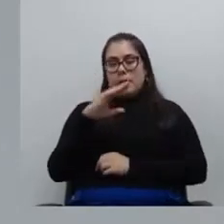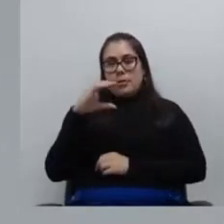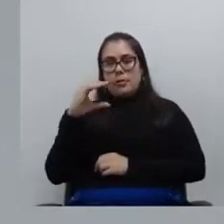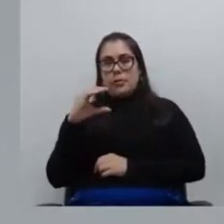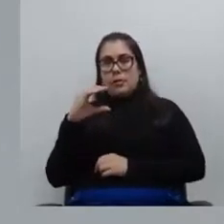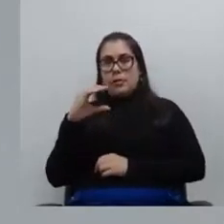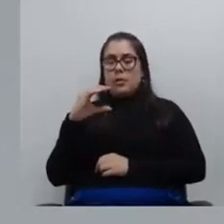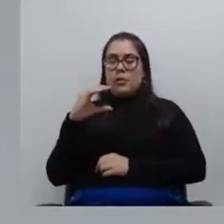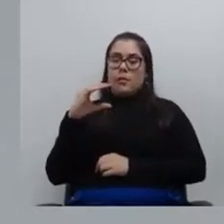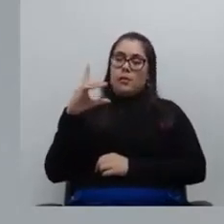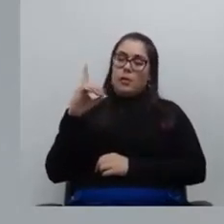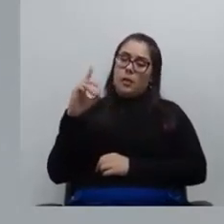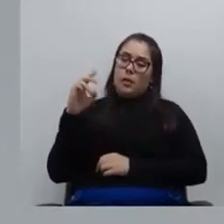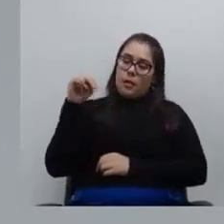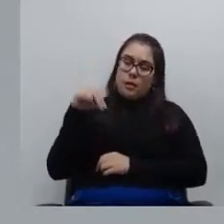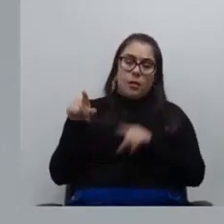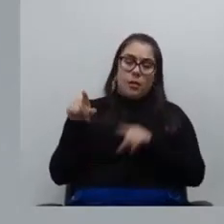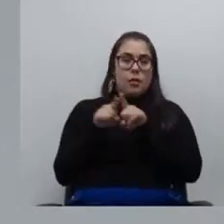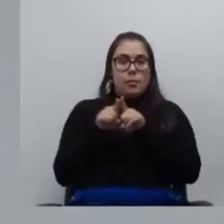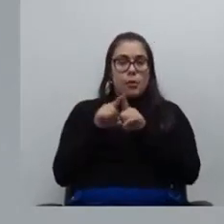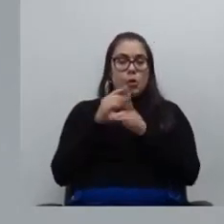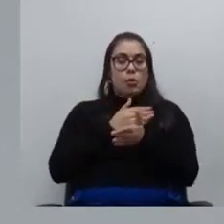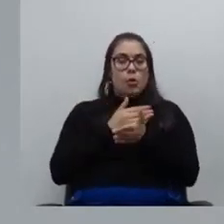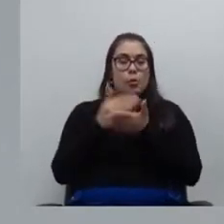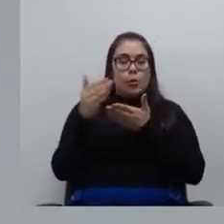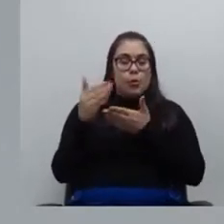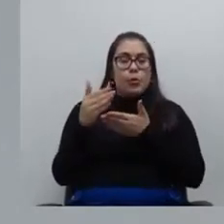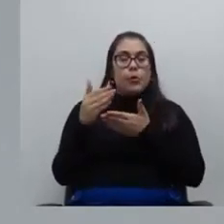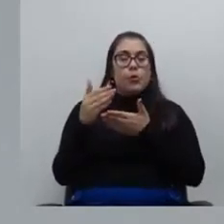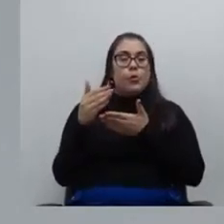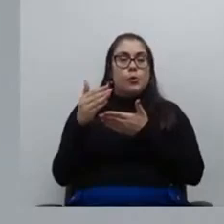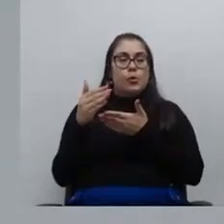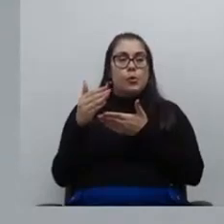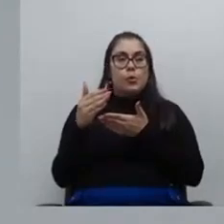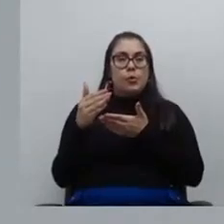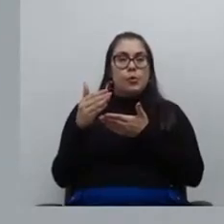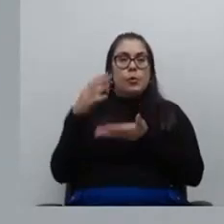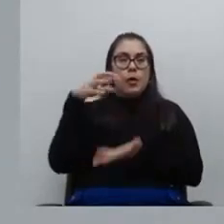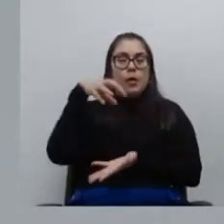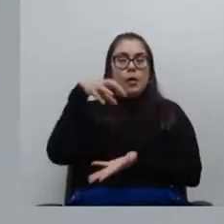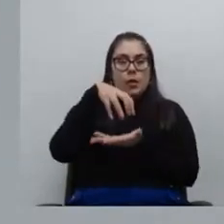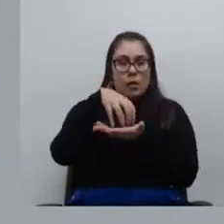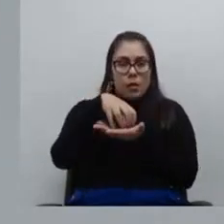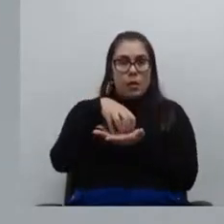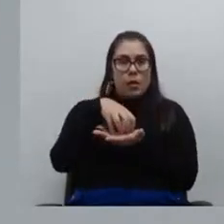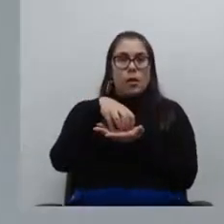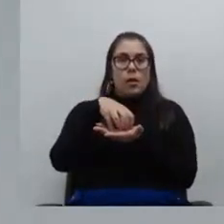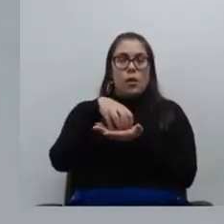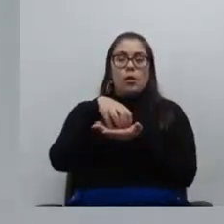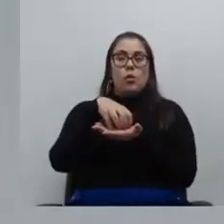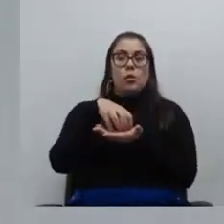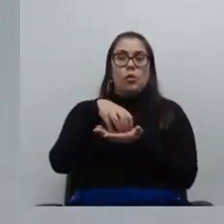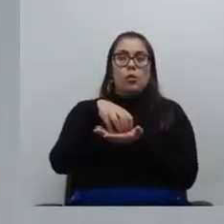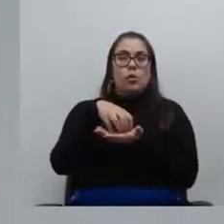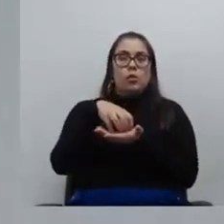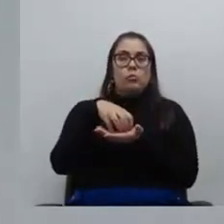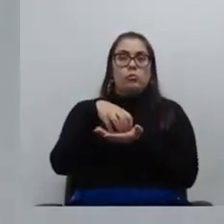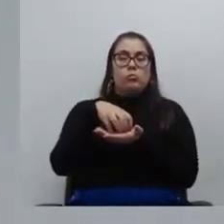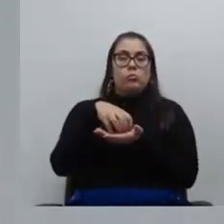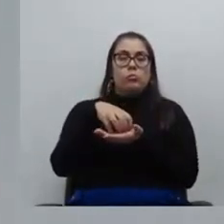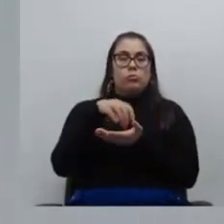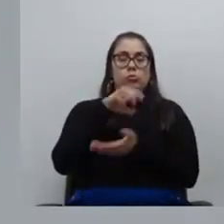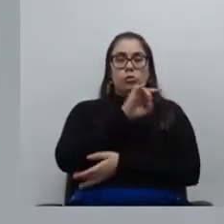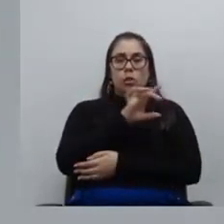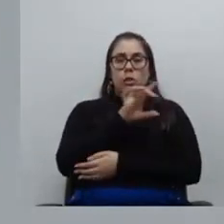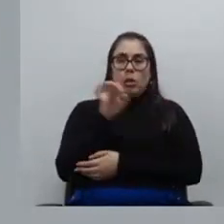agradecer a cada e também iniciou também na central, na região central das unidades, ouvindo e já dando